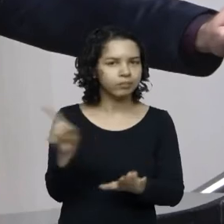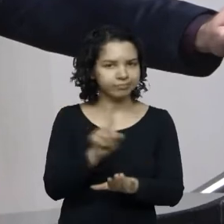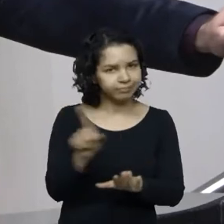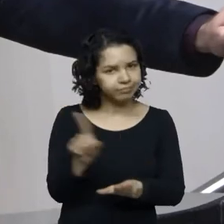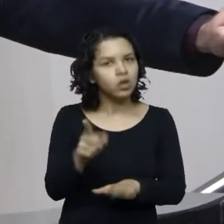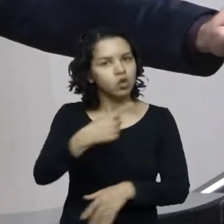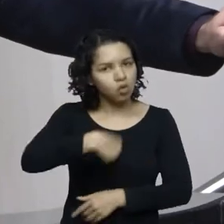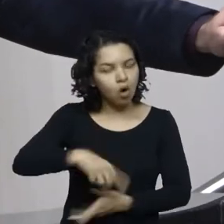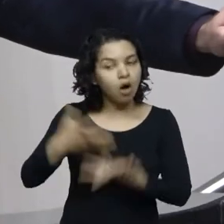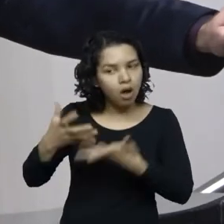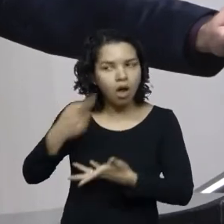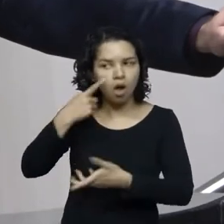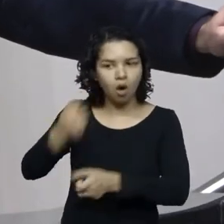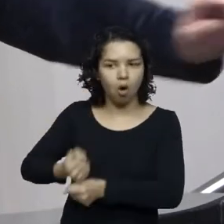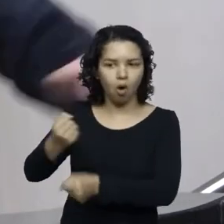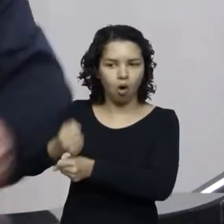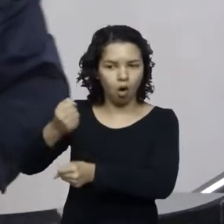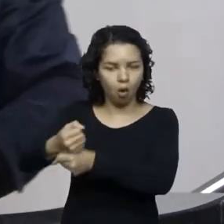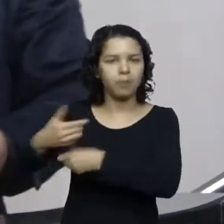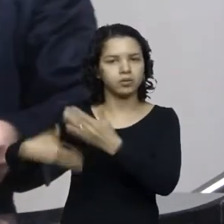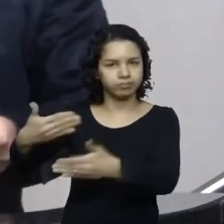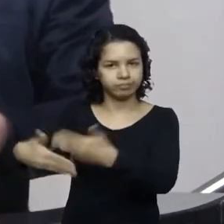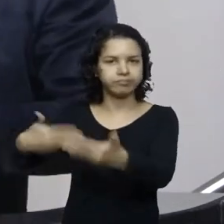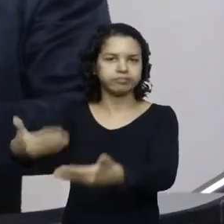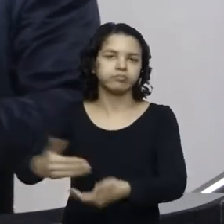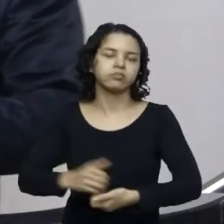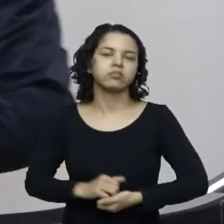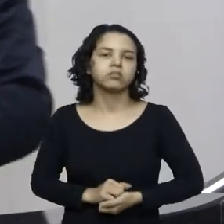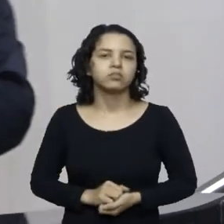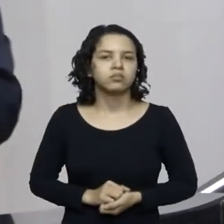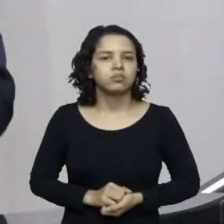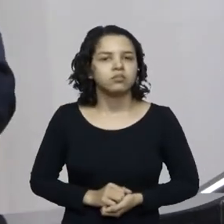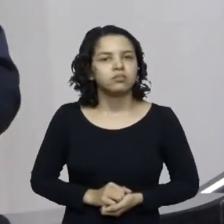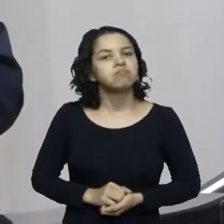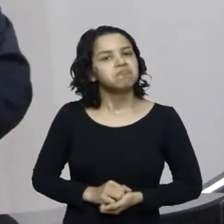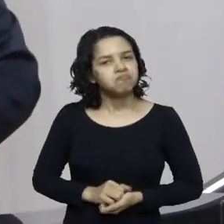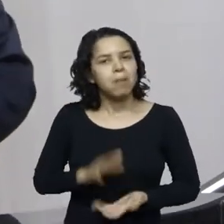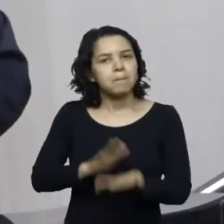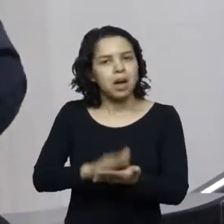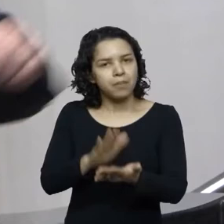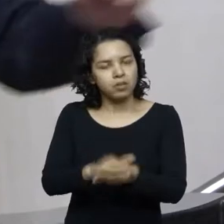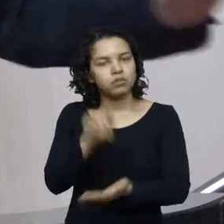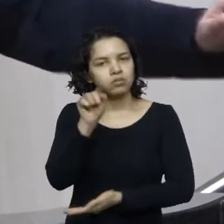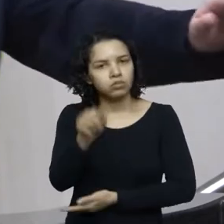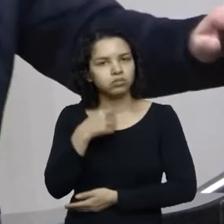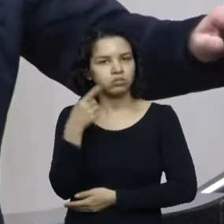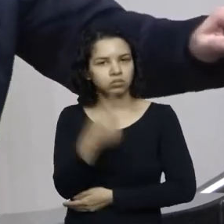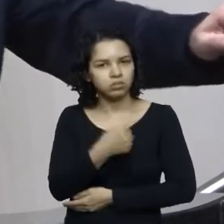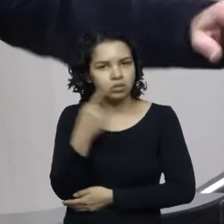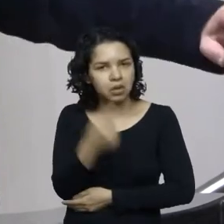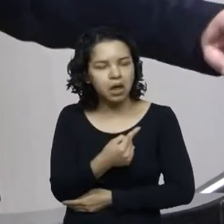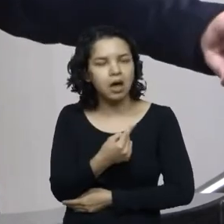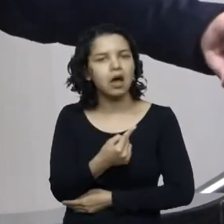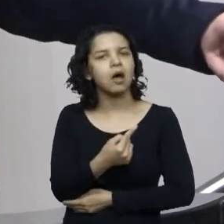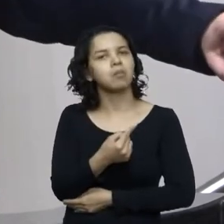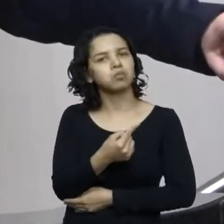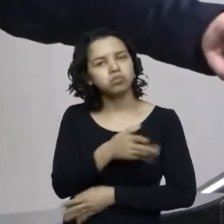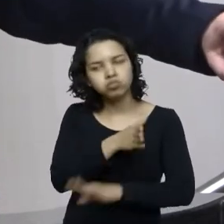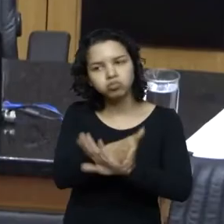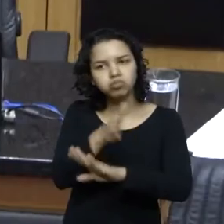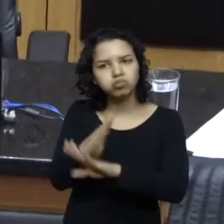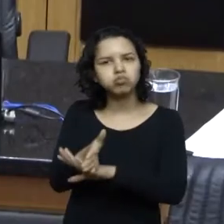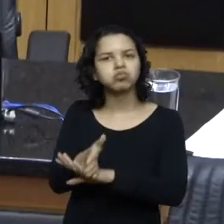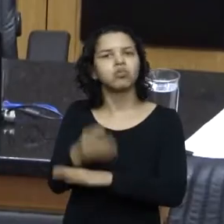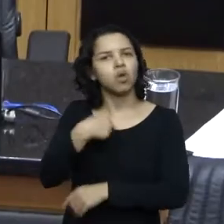ver essas obras acontecendo. Concedo a parte. Deputado, parabenizá-lo pela sua atuação, o conhecemos já há mais de uma